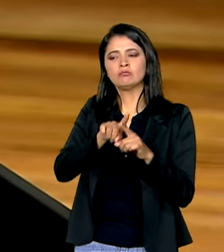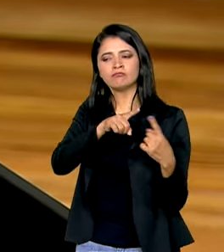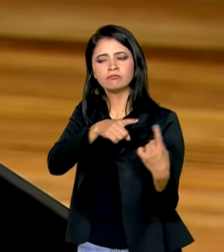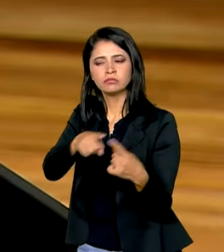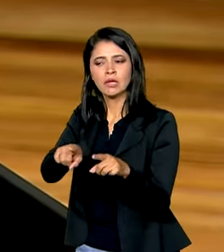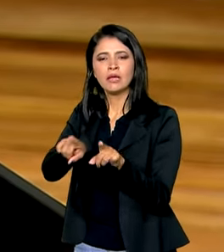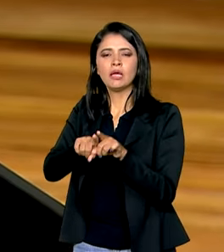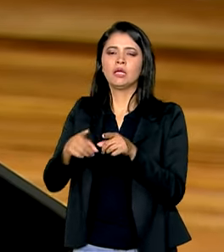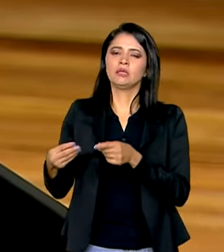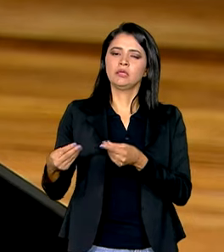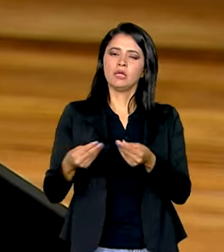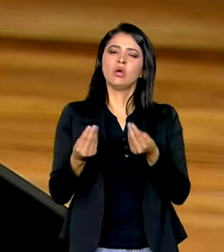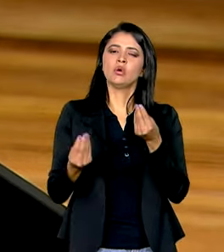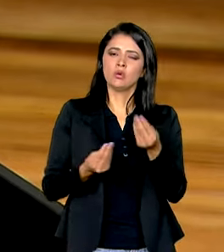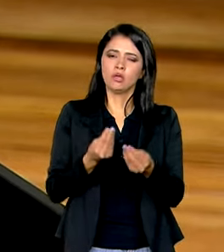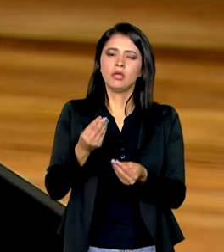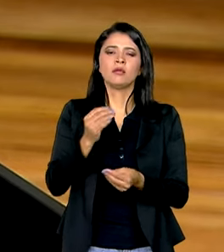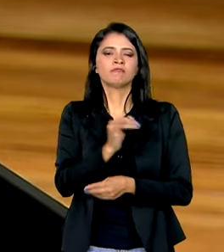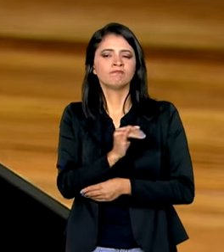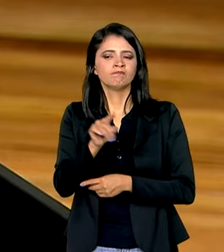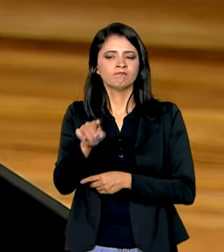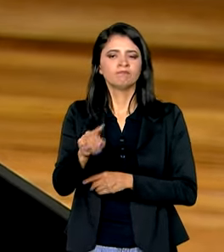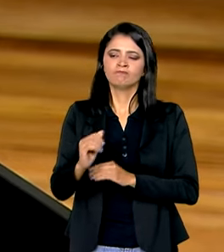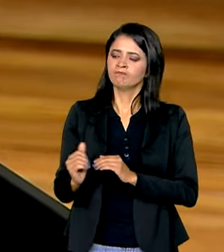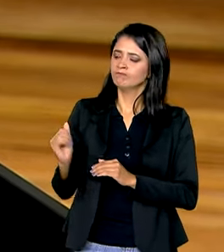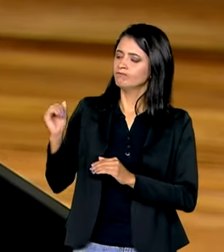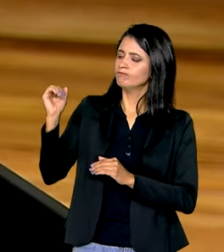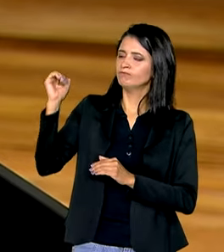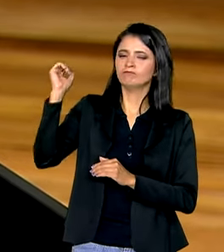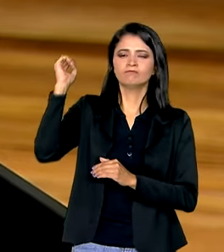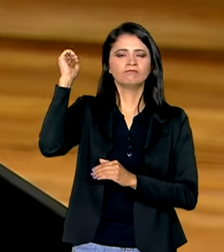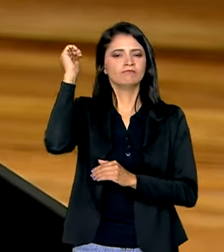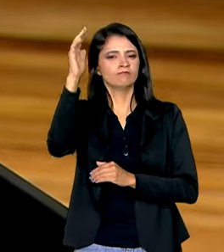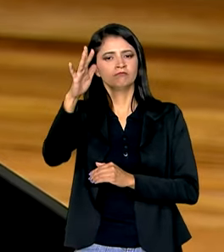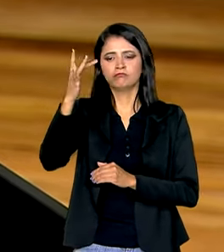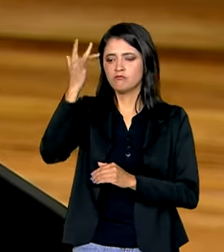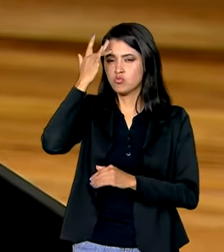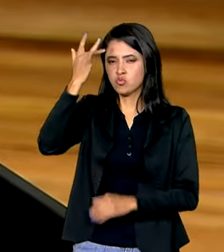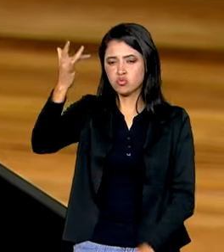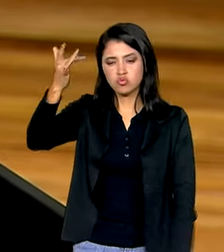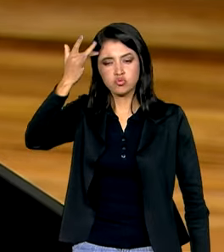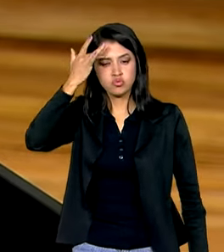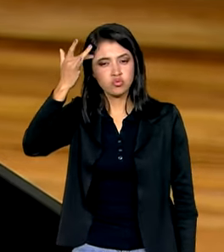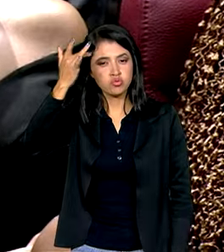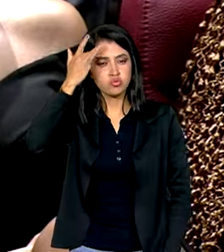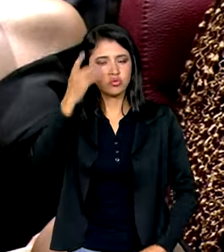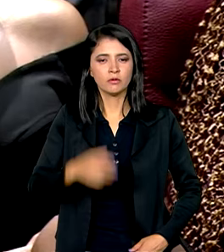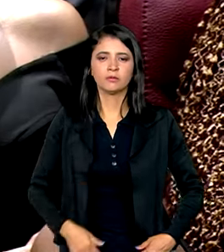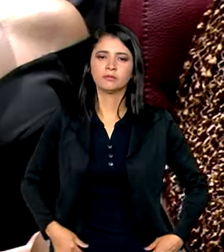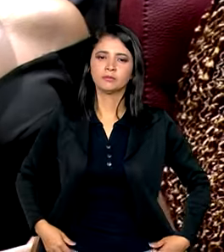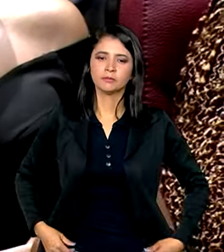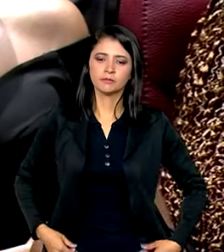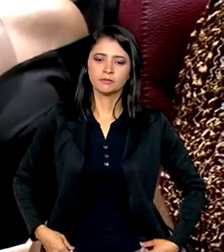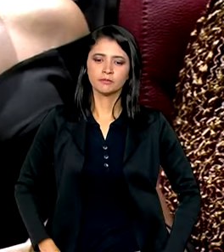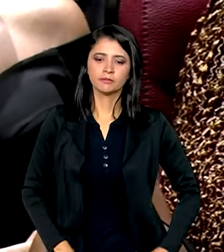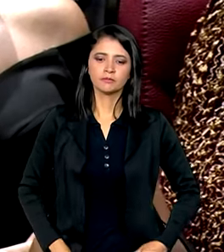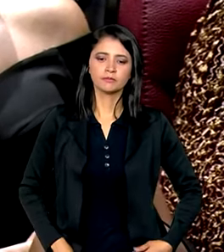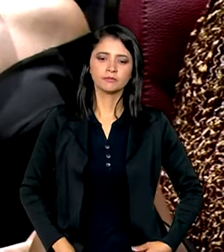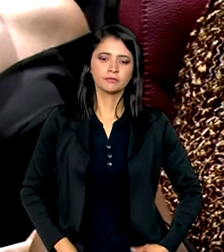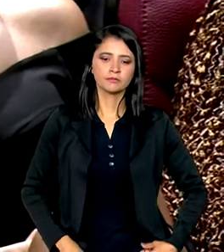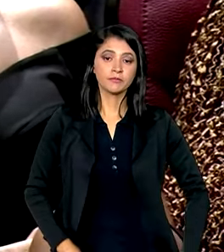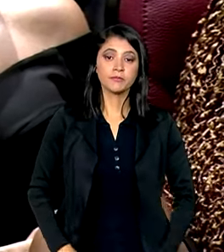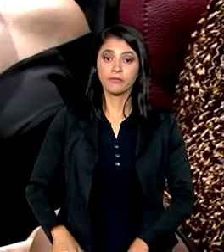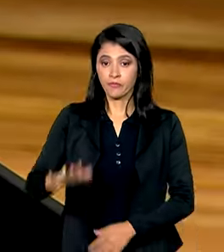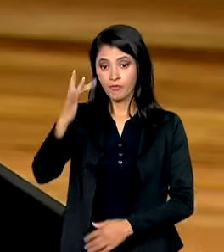proporcionado à instituição um elevado grau de amadurecimento institucional. Esse